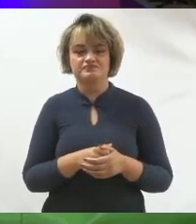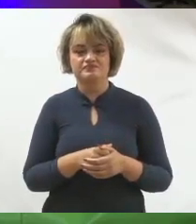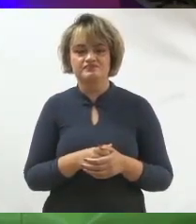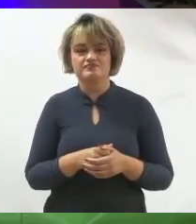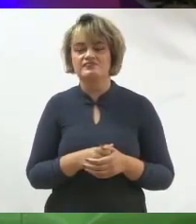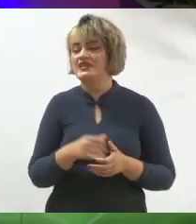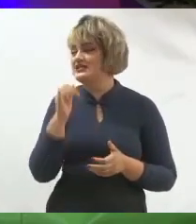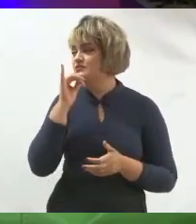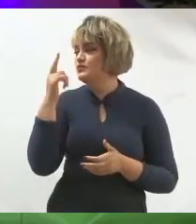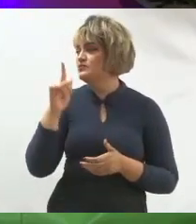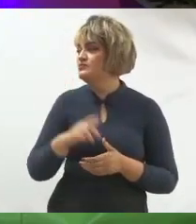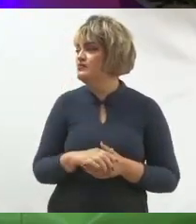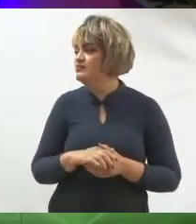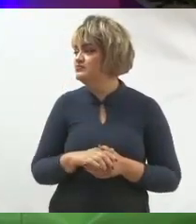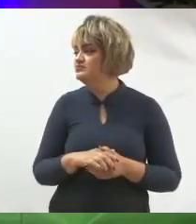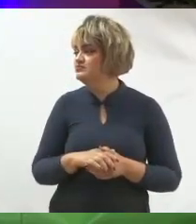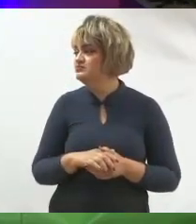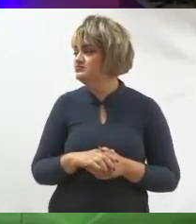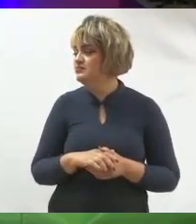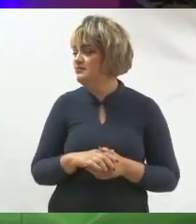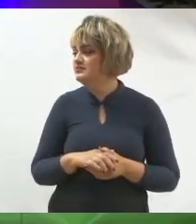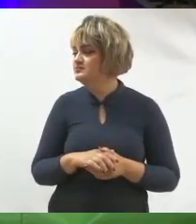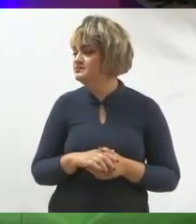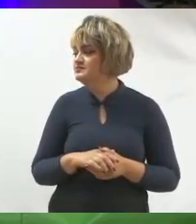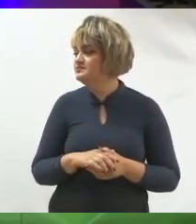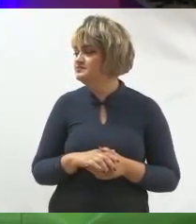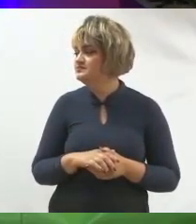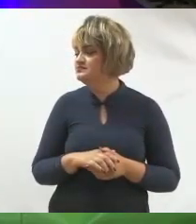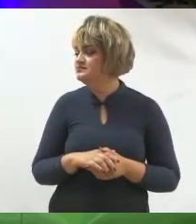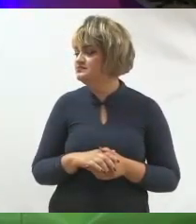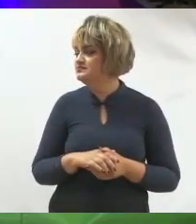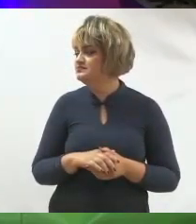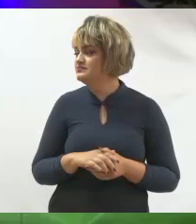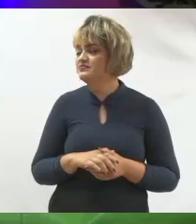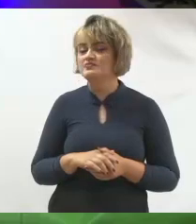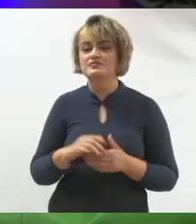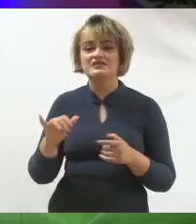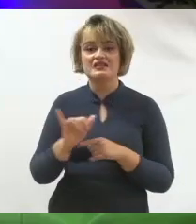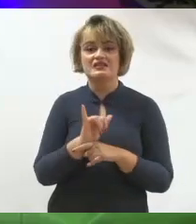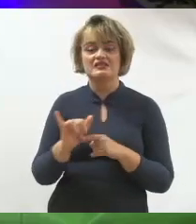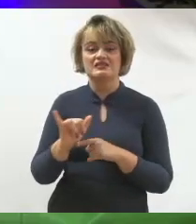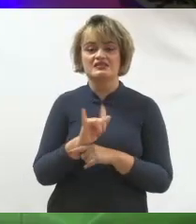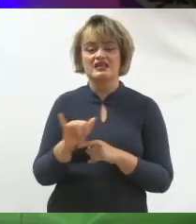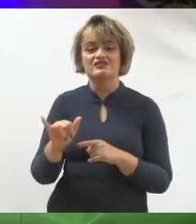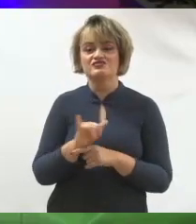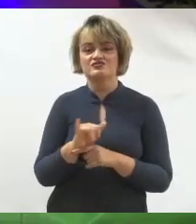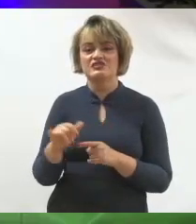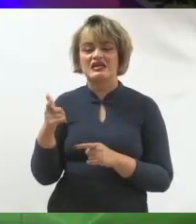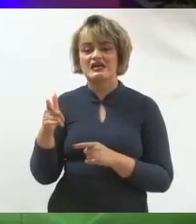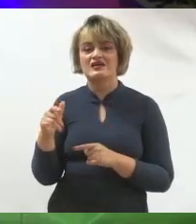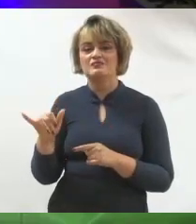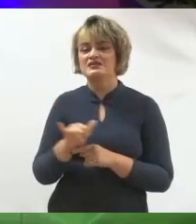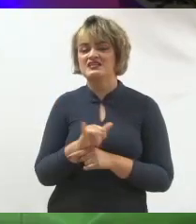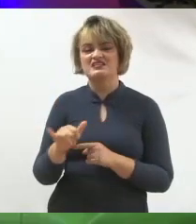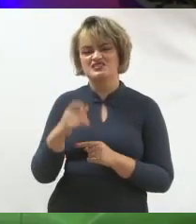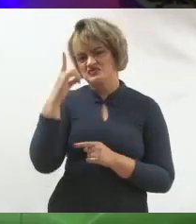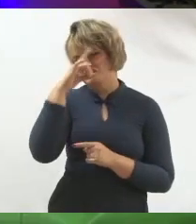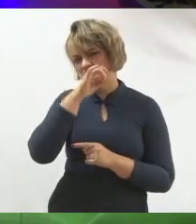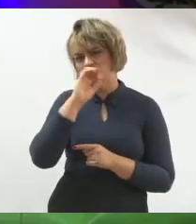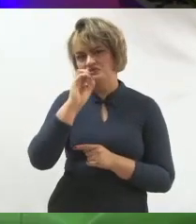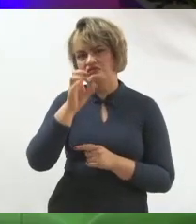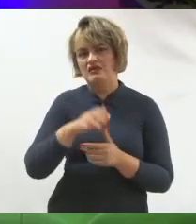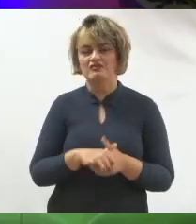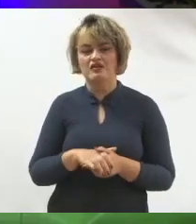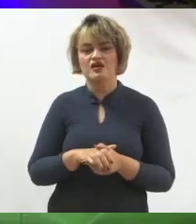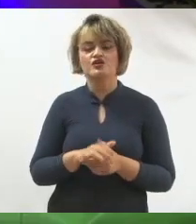Mais exemplos aqui. Outro exemplo aplicado de Storytelling. Uma técnica que não tem nada de difícil. É